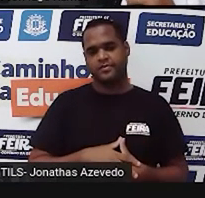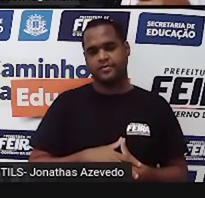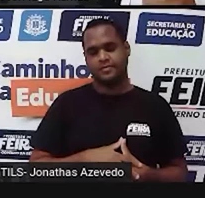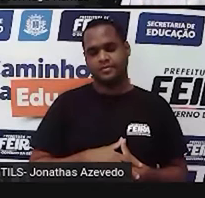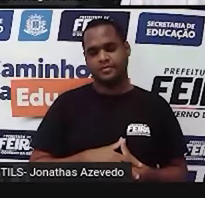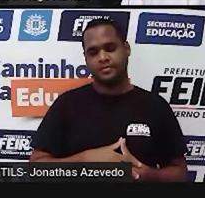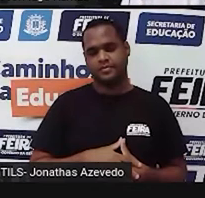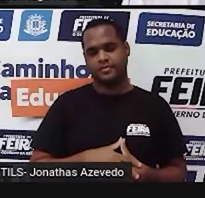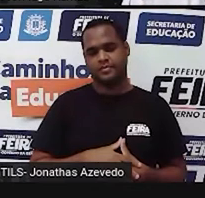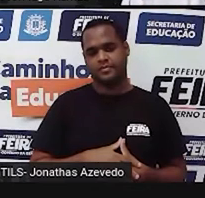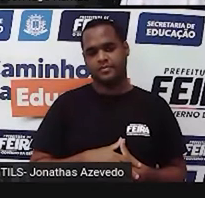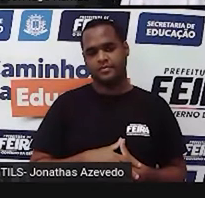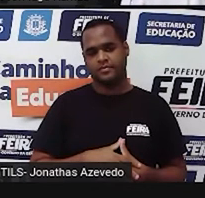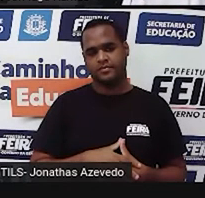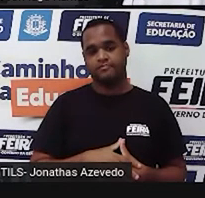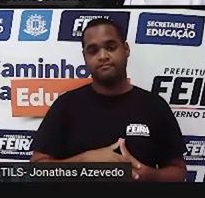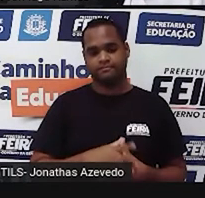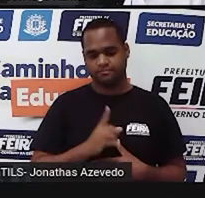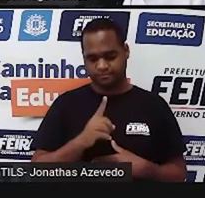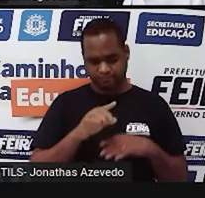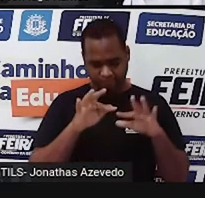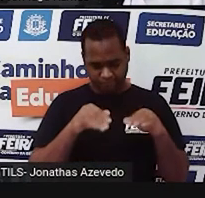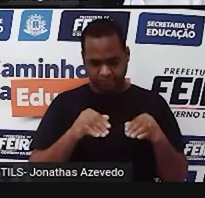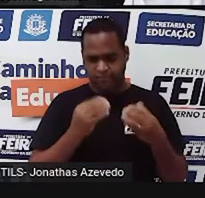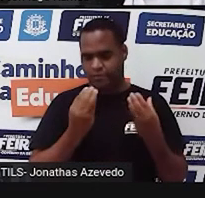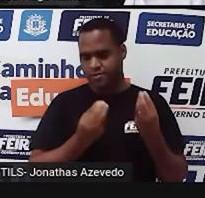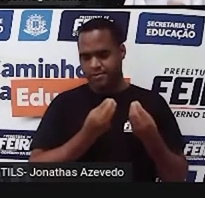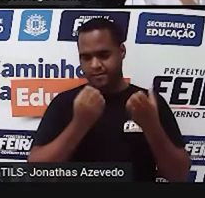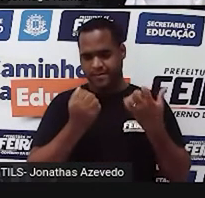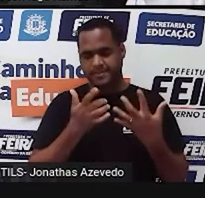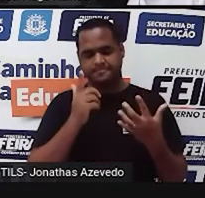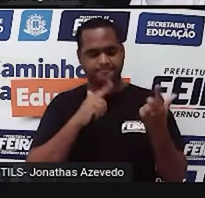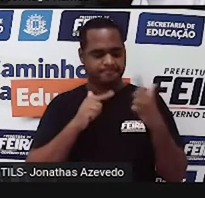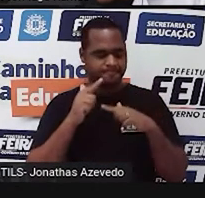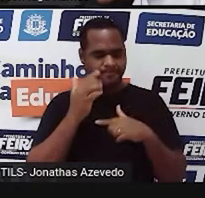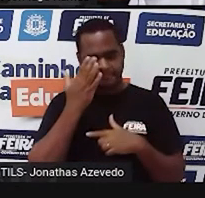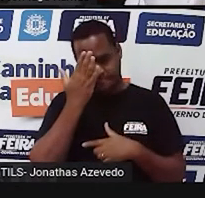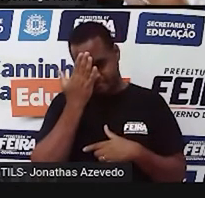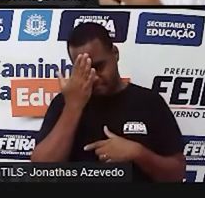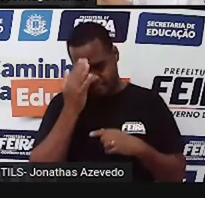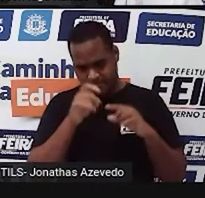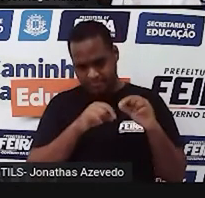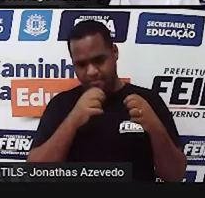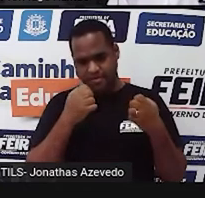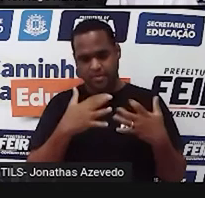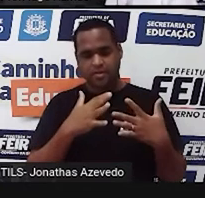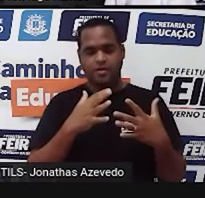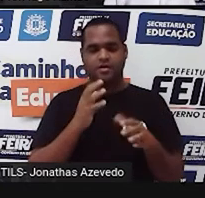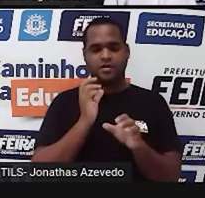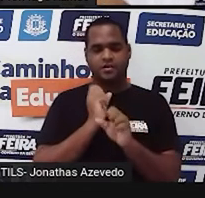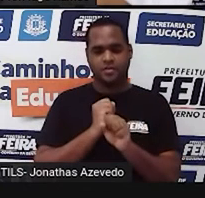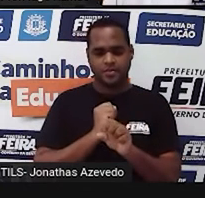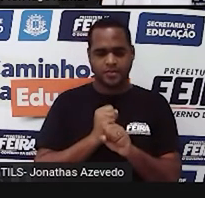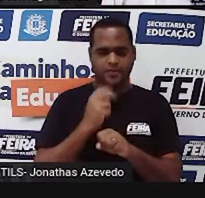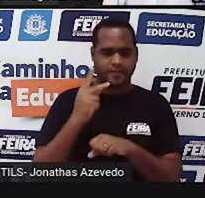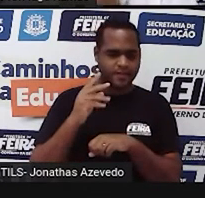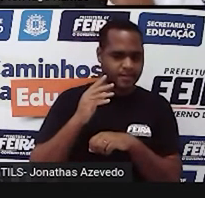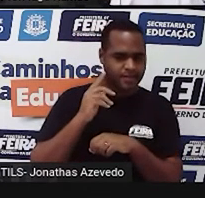ao final, como é que a gente consegue saber o quanto você